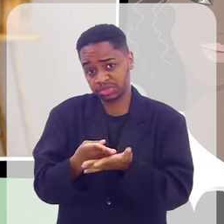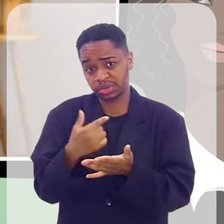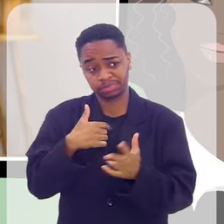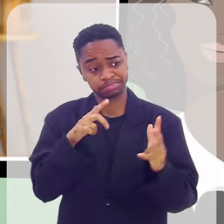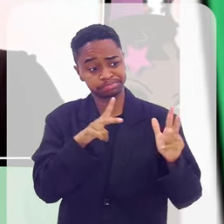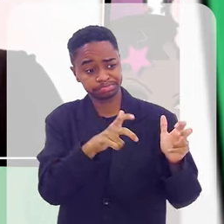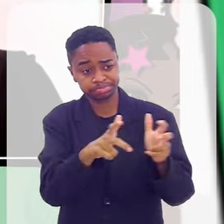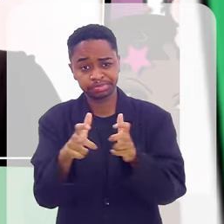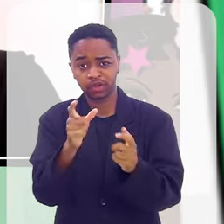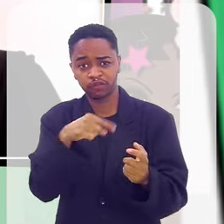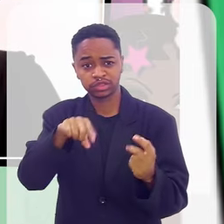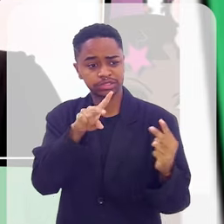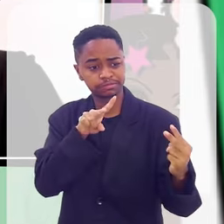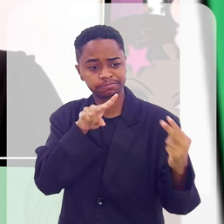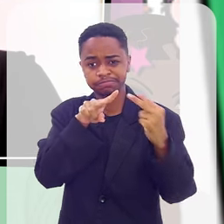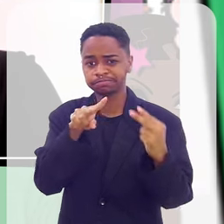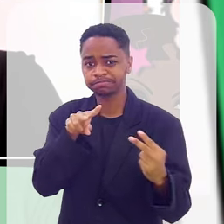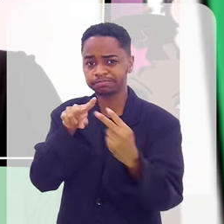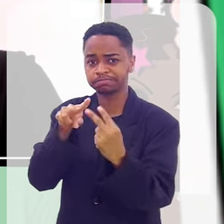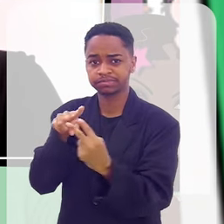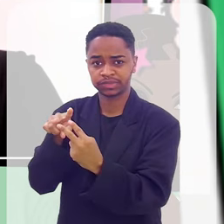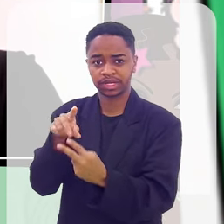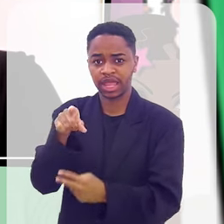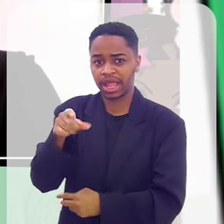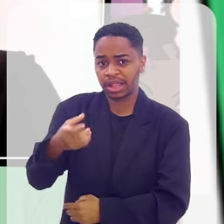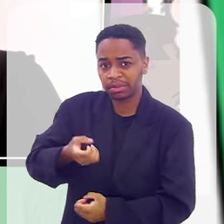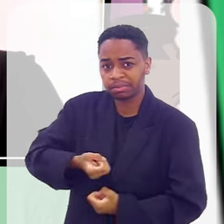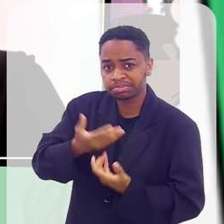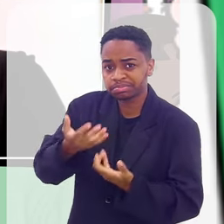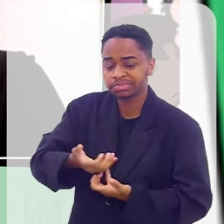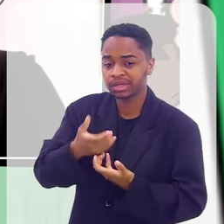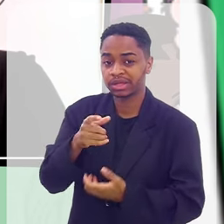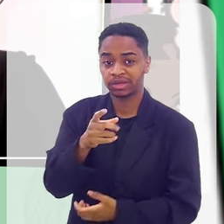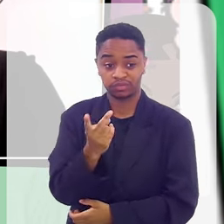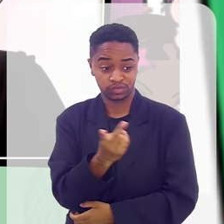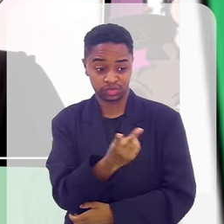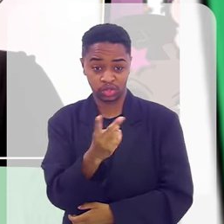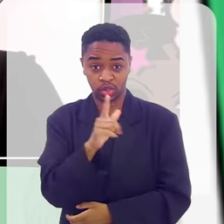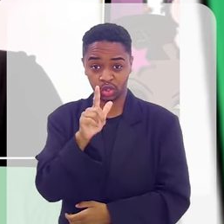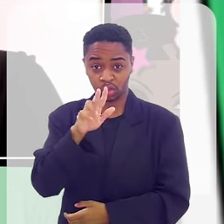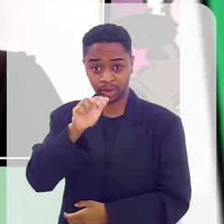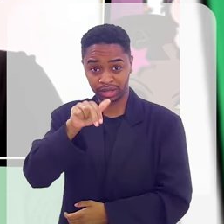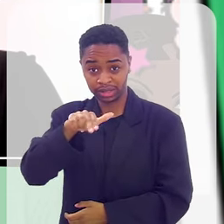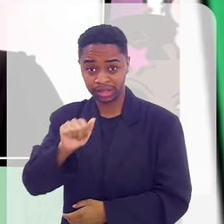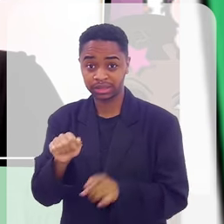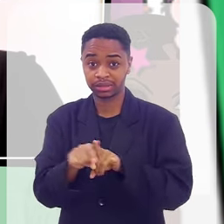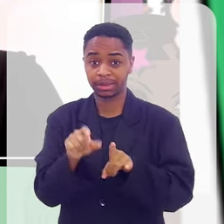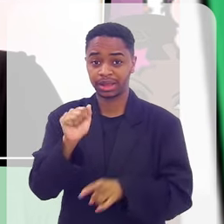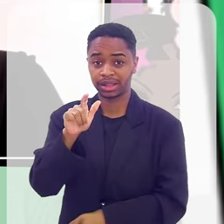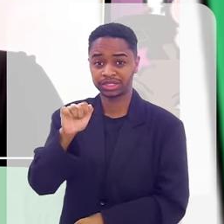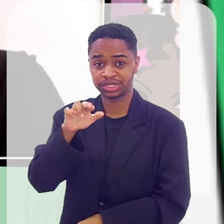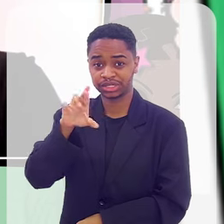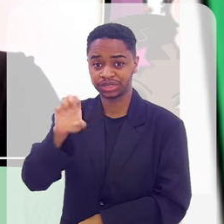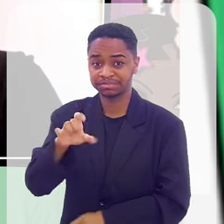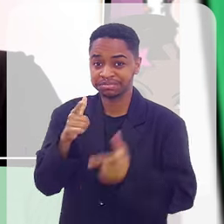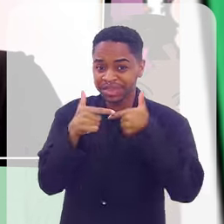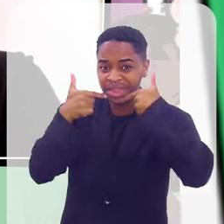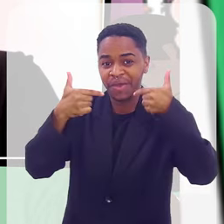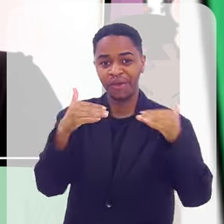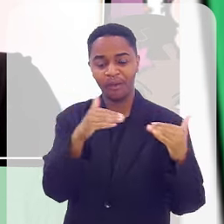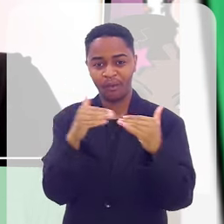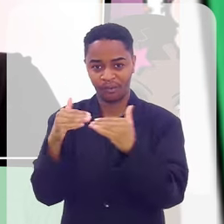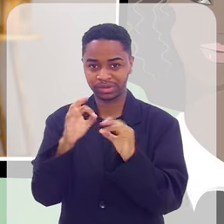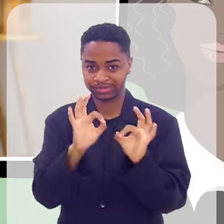estou vendo, pelos olhares de vocês no depoimento da Ilda, a Luana e o Alexandre eram só sorrisos e assim, concordando,